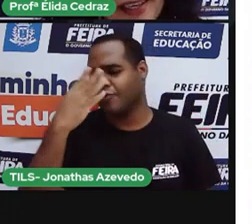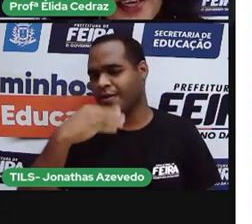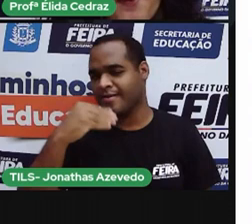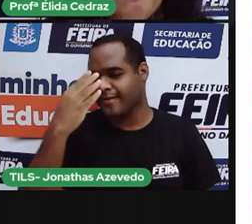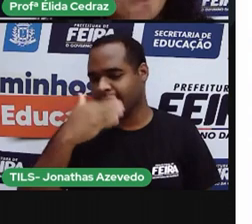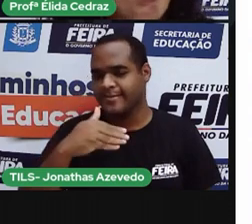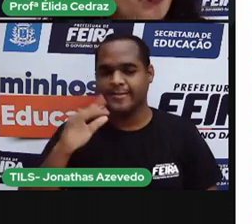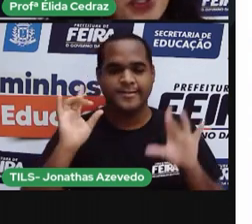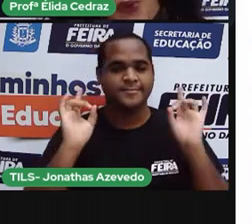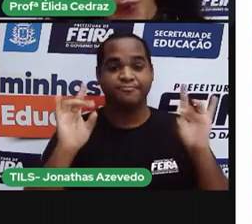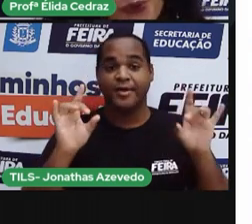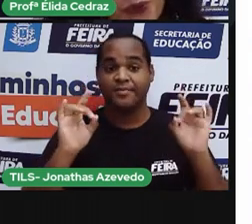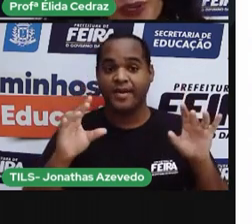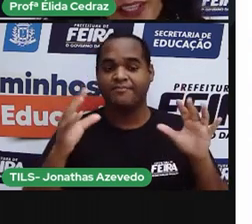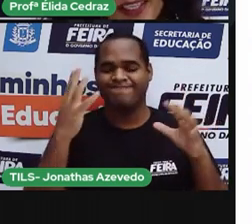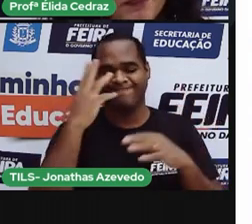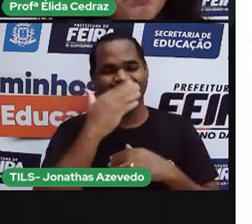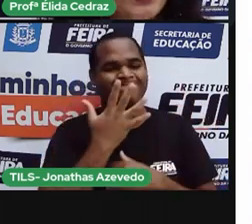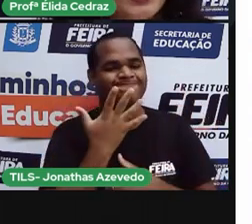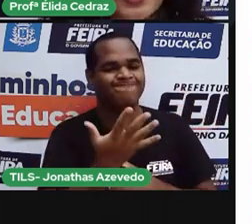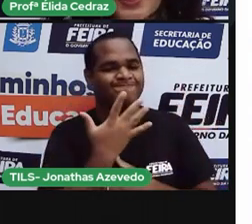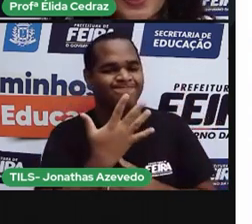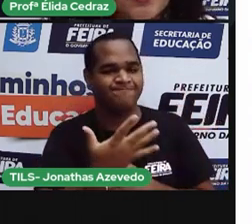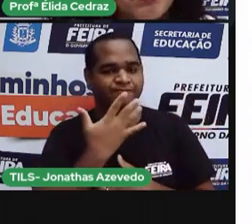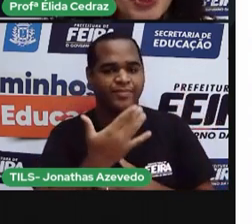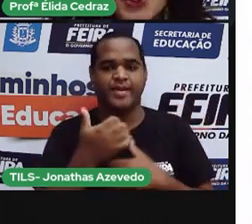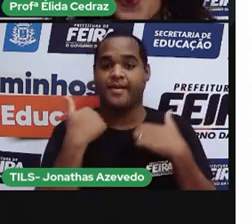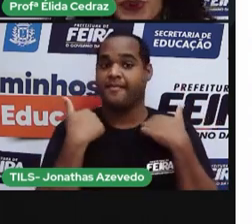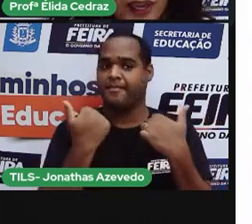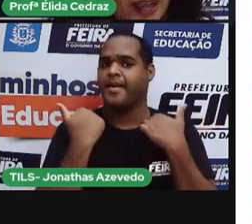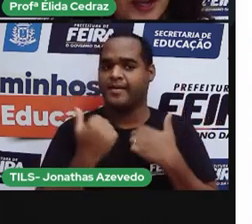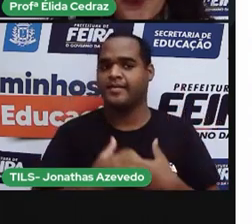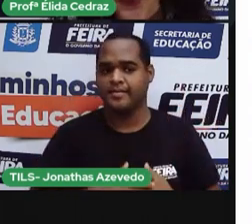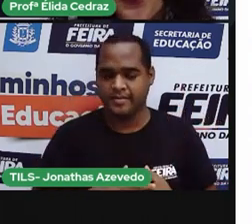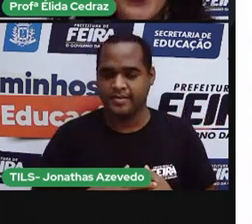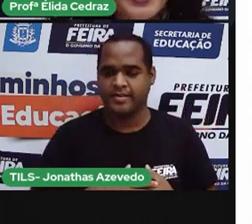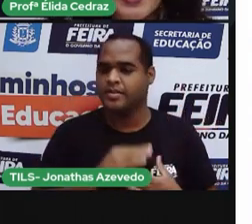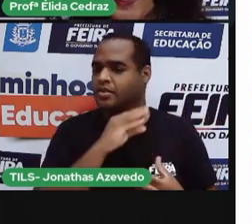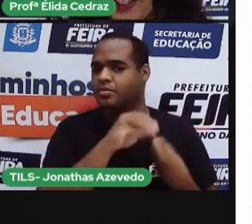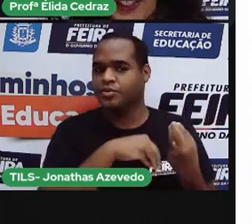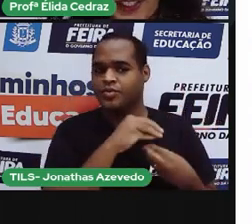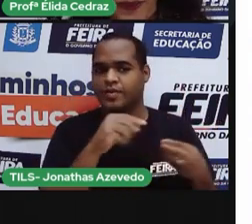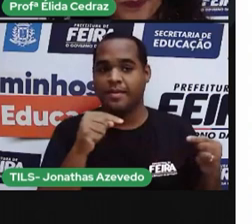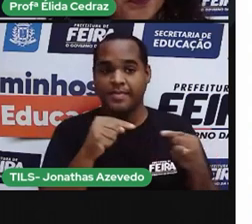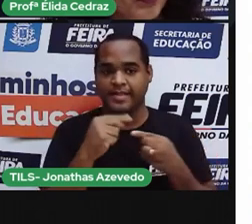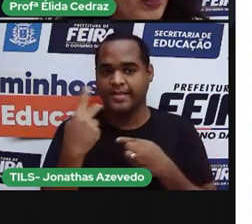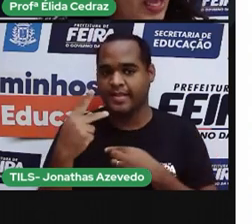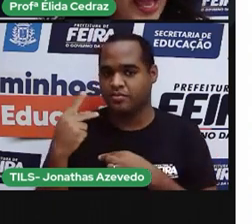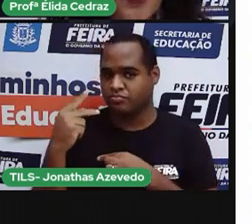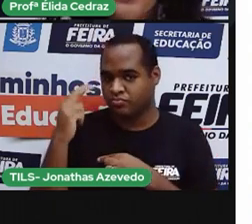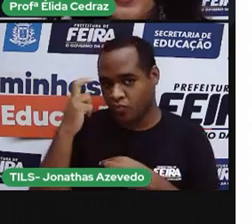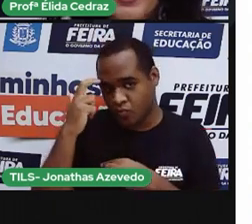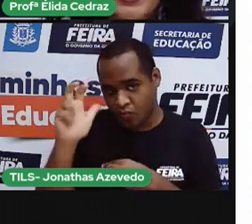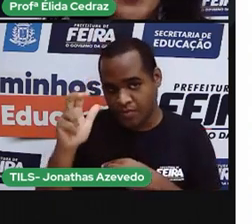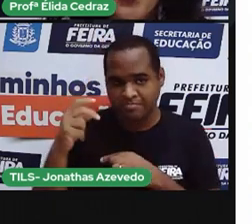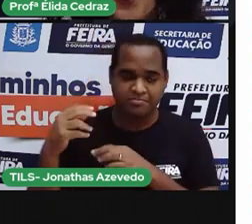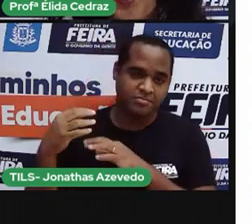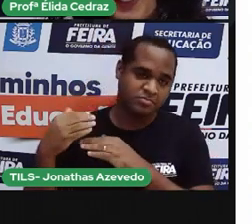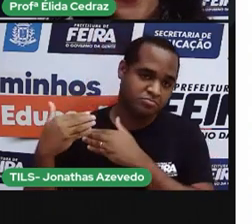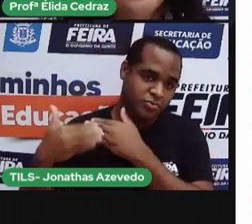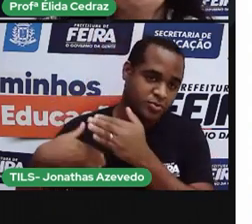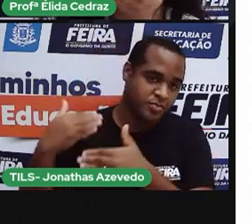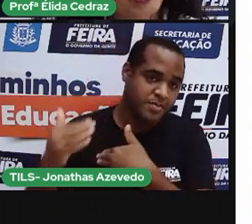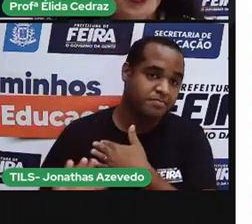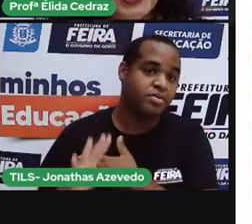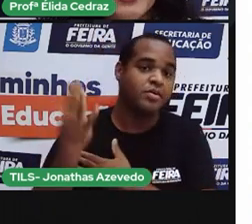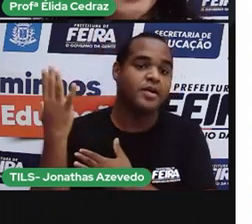rica, muito colorida. Mistura a cultura e a tradição. Acontece no